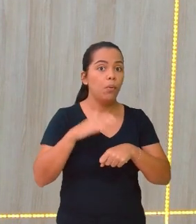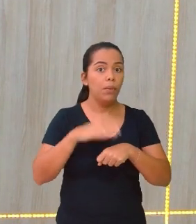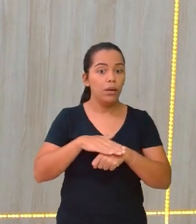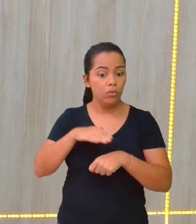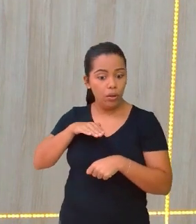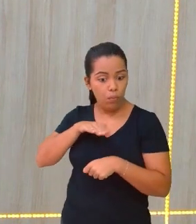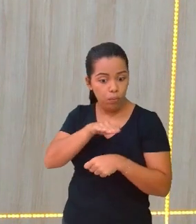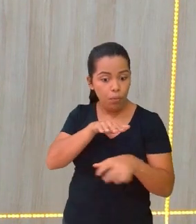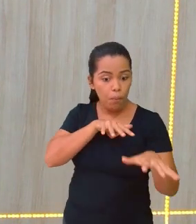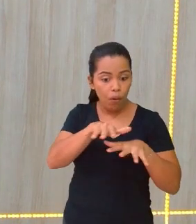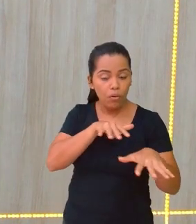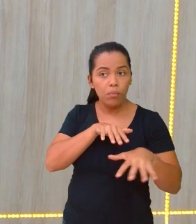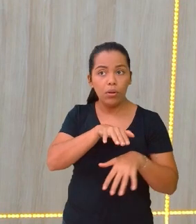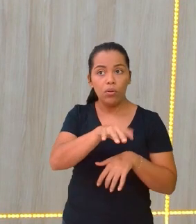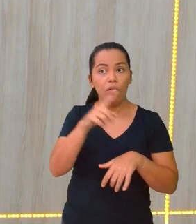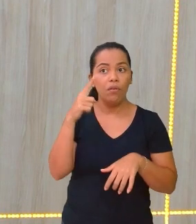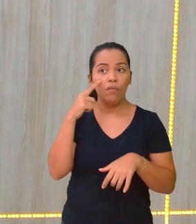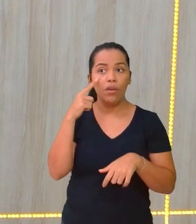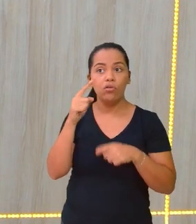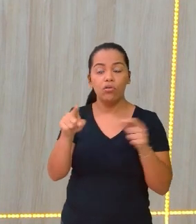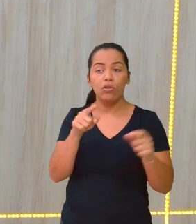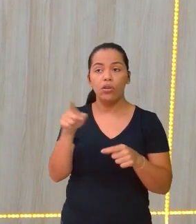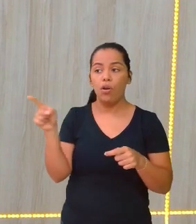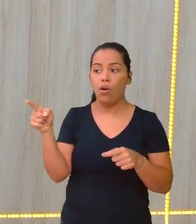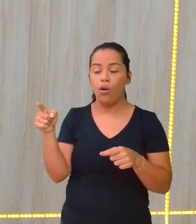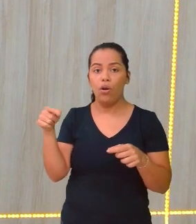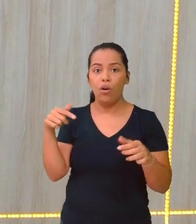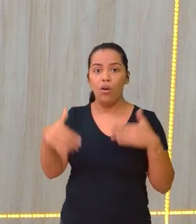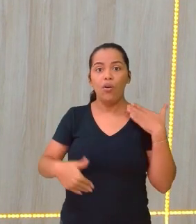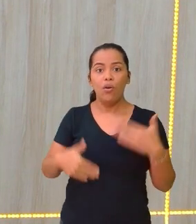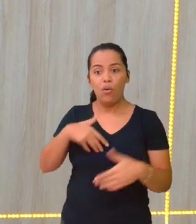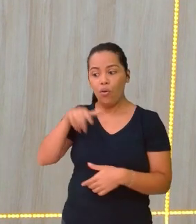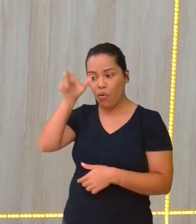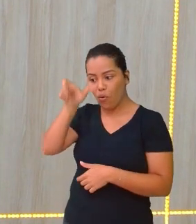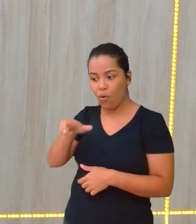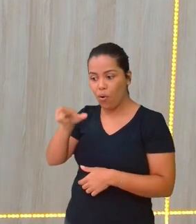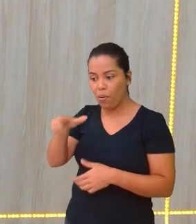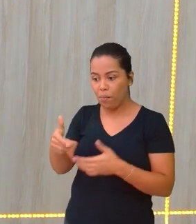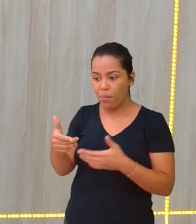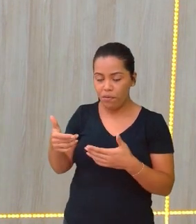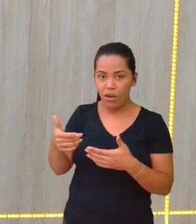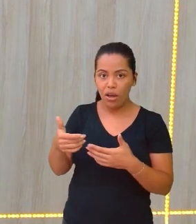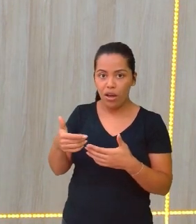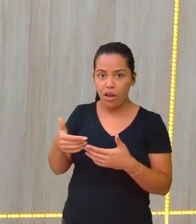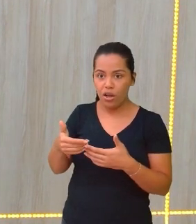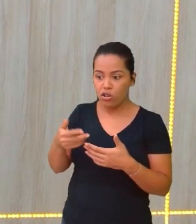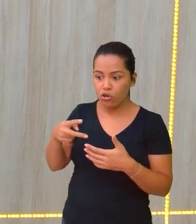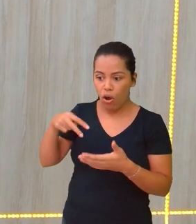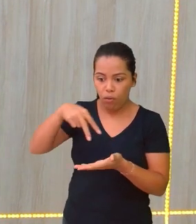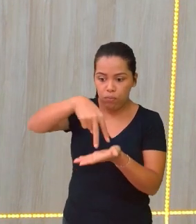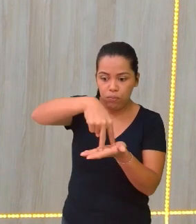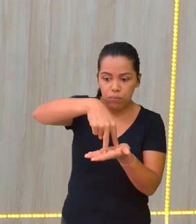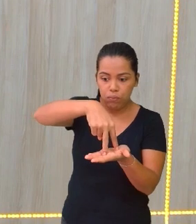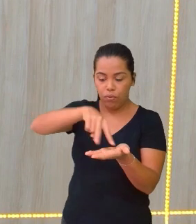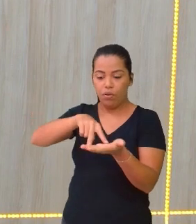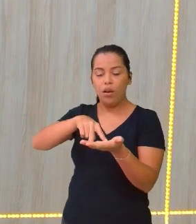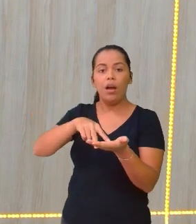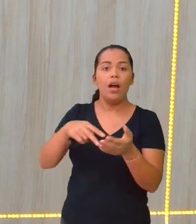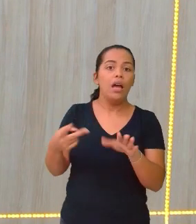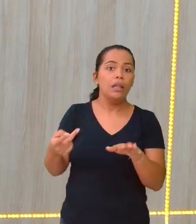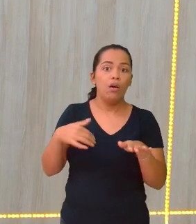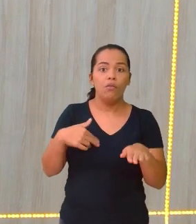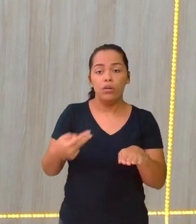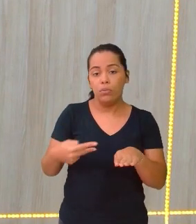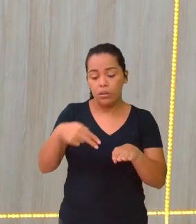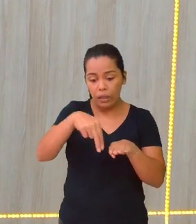olha o que aconteceu com o corpo. O corpo dele foi jogado para trás. Então, eu estou parada, né? E o carro,